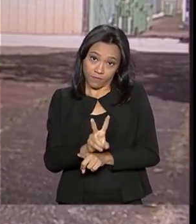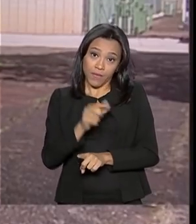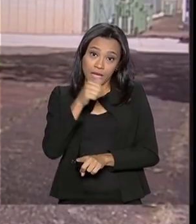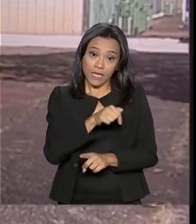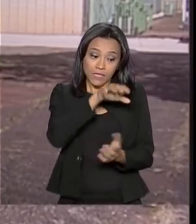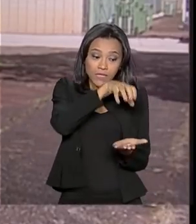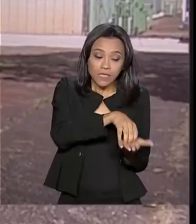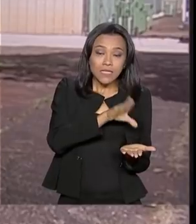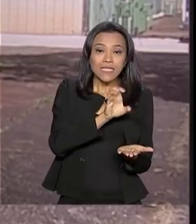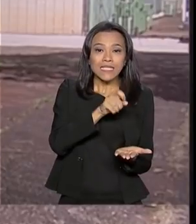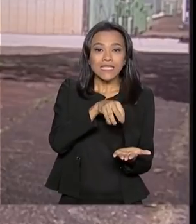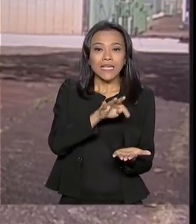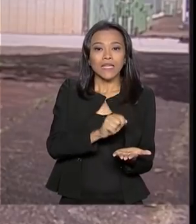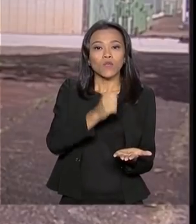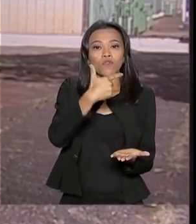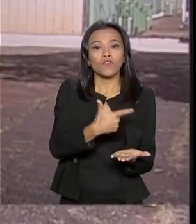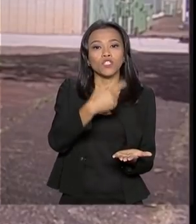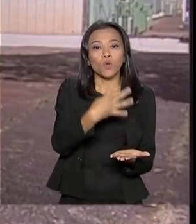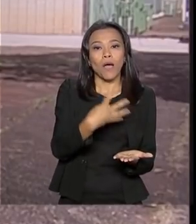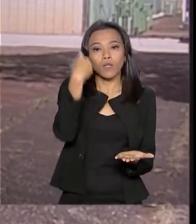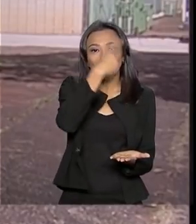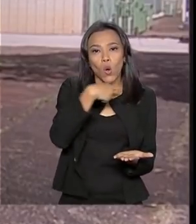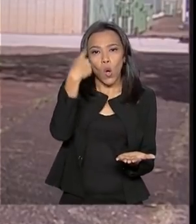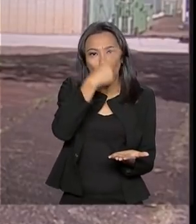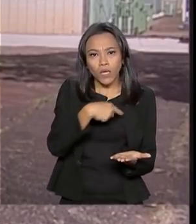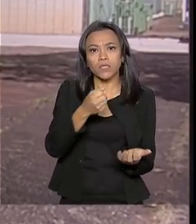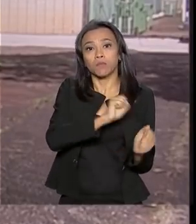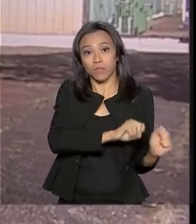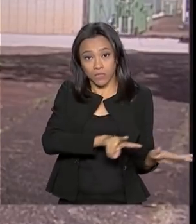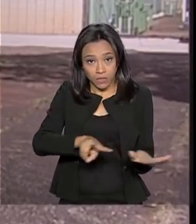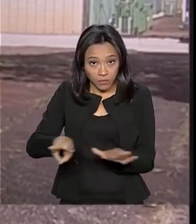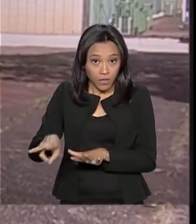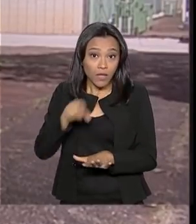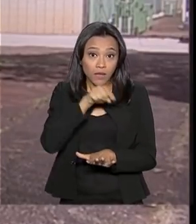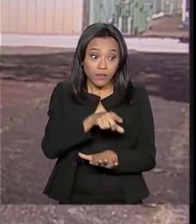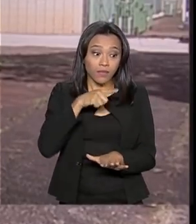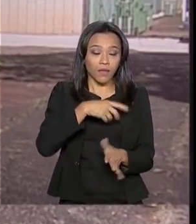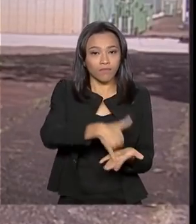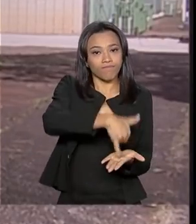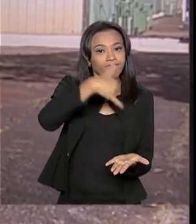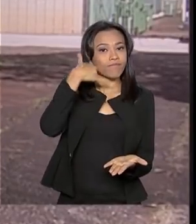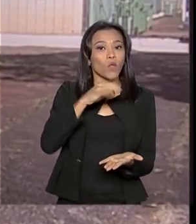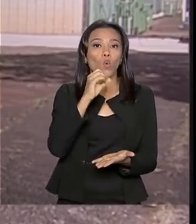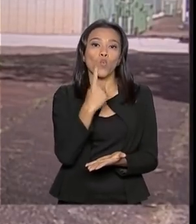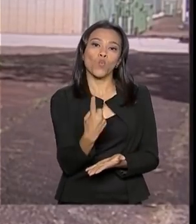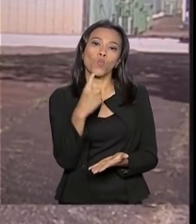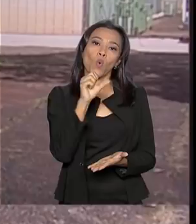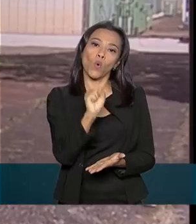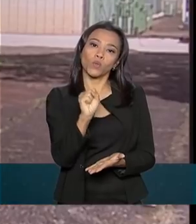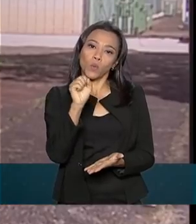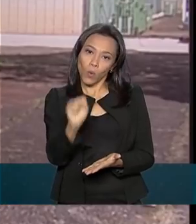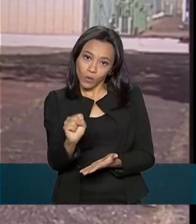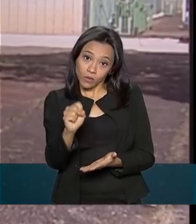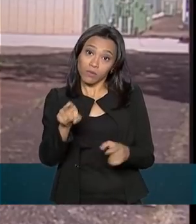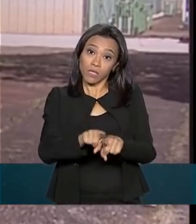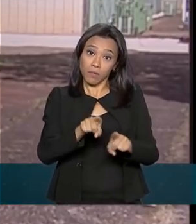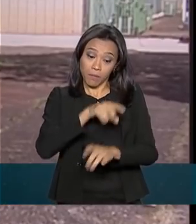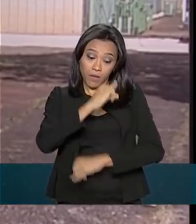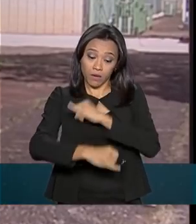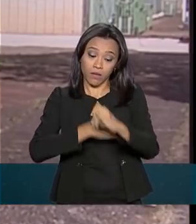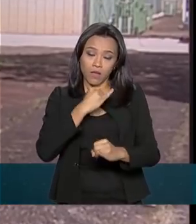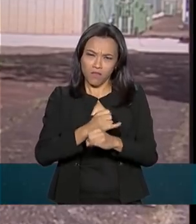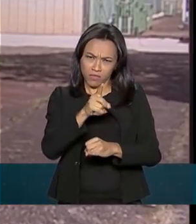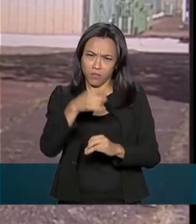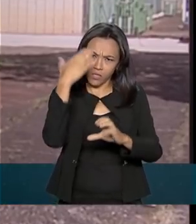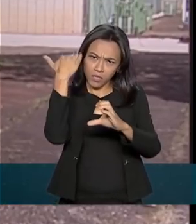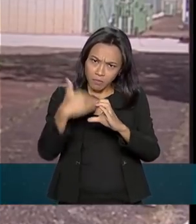Esse centro funciona 24 horas por dia, 7 dias por semana e ele atende pelo telefone 188 ou pelo site. Você pode mandar um